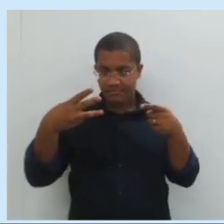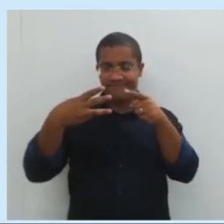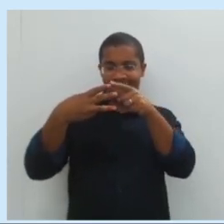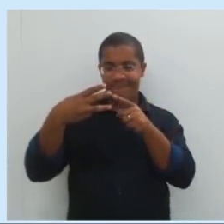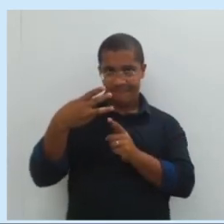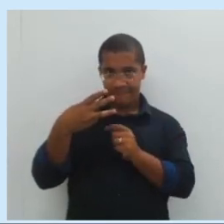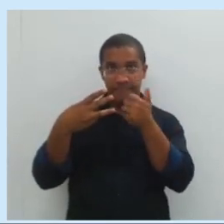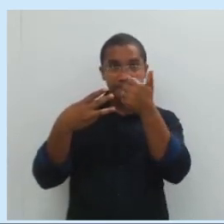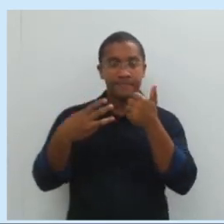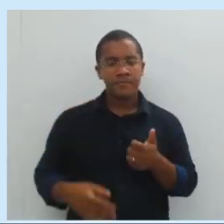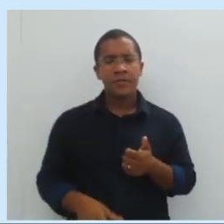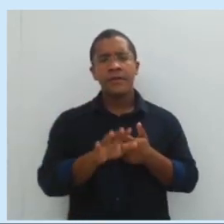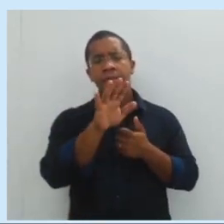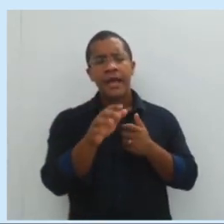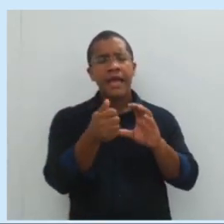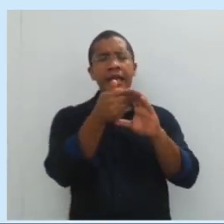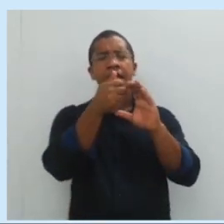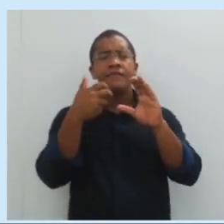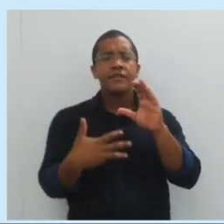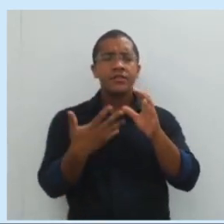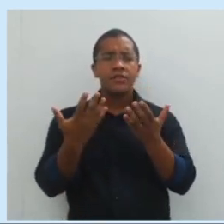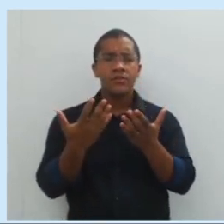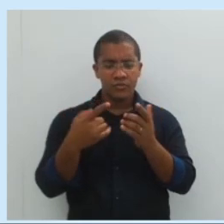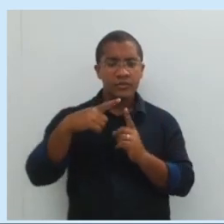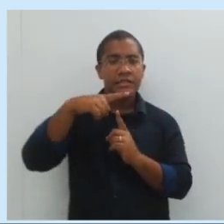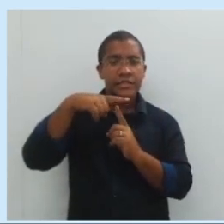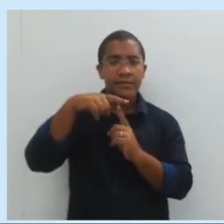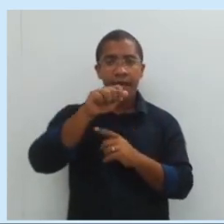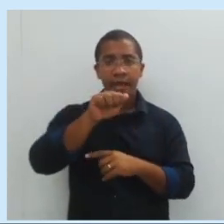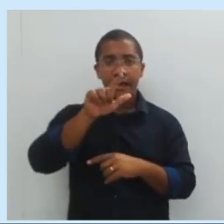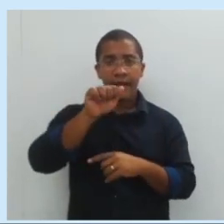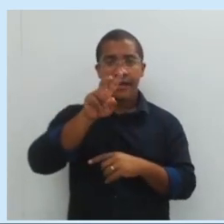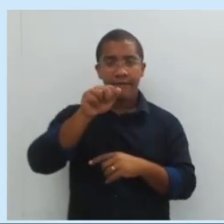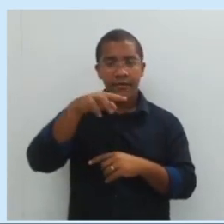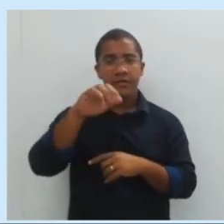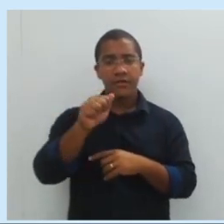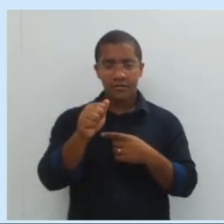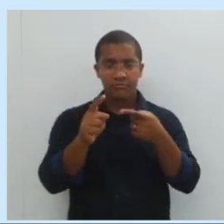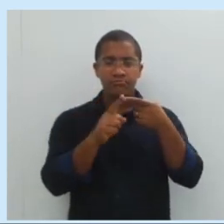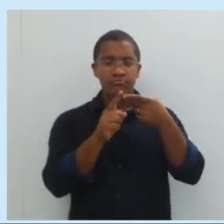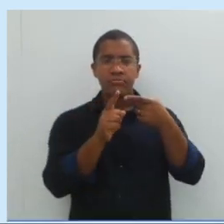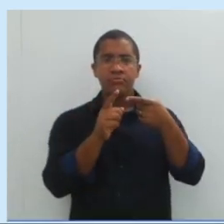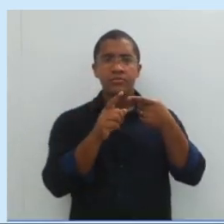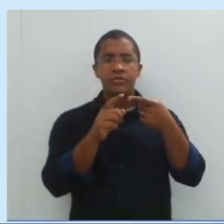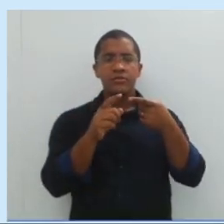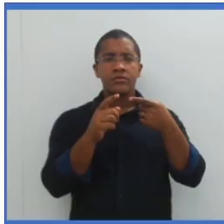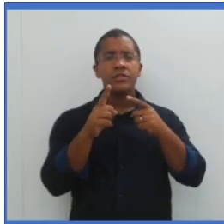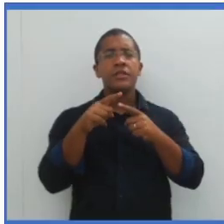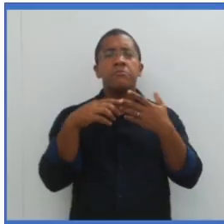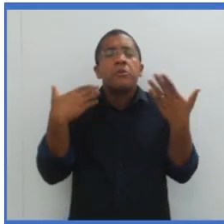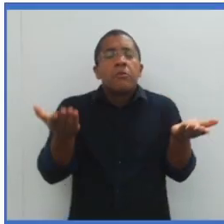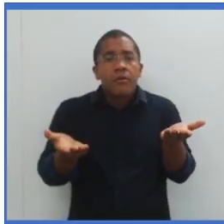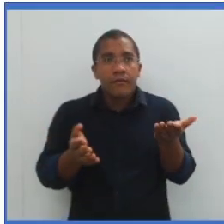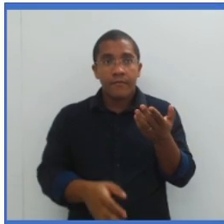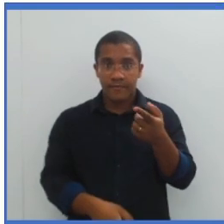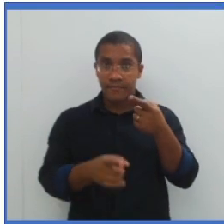Sendo que, a gente classificou tipos de alavancas. Aí eu tenho, conforme a